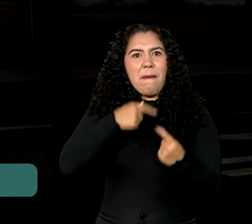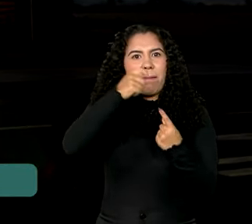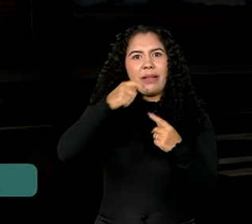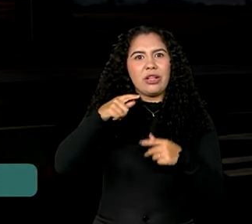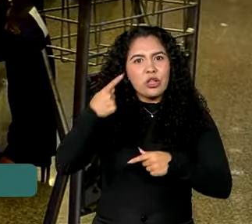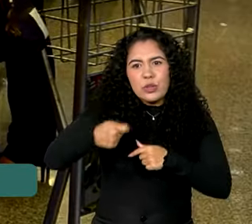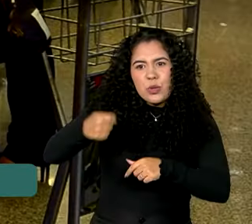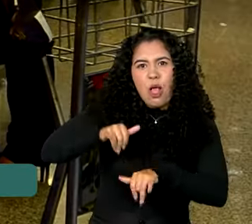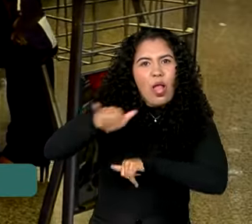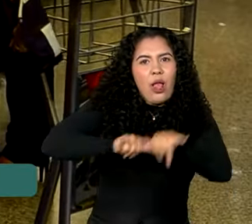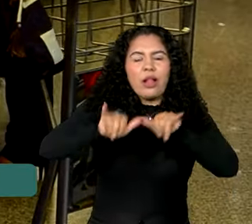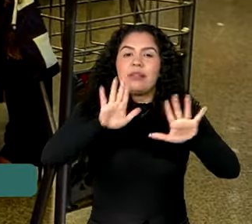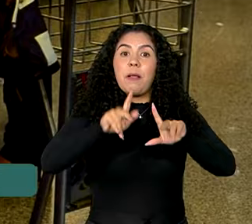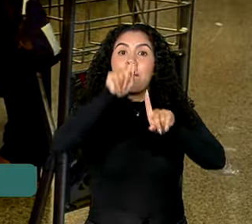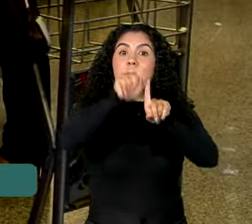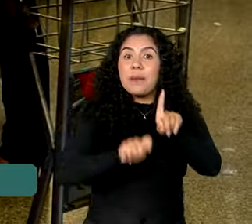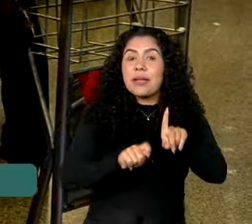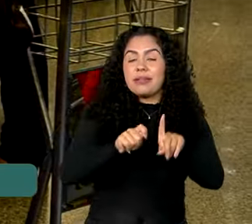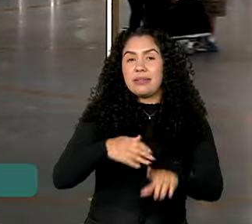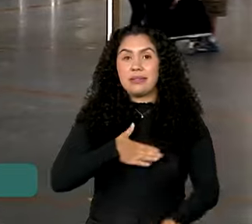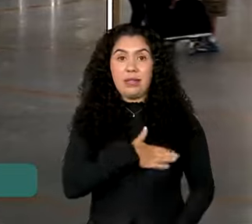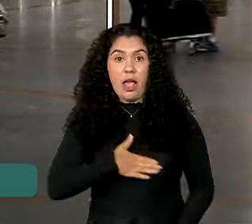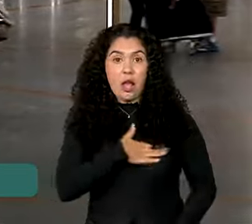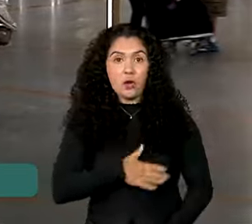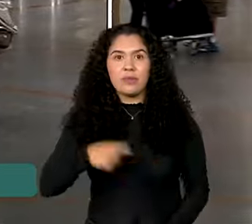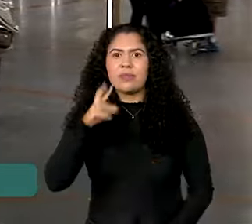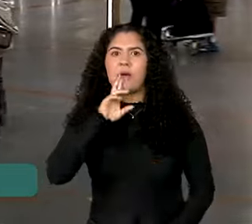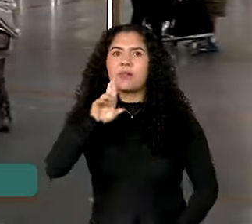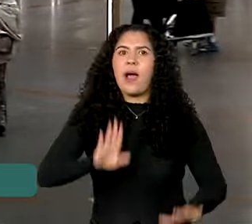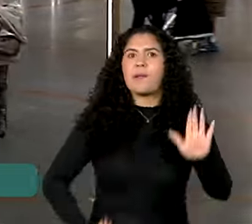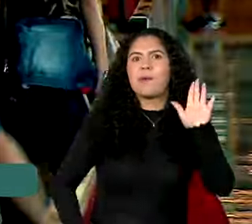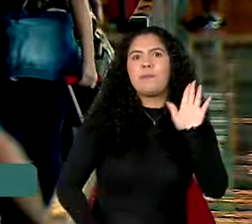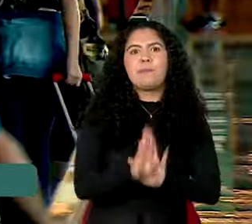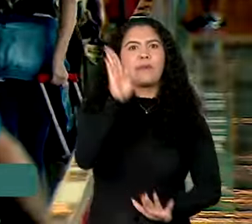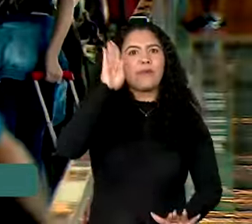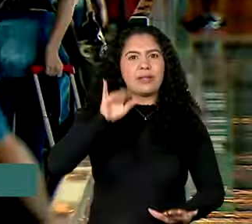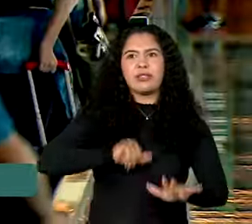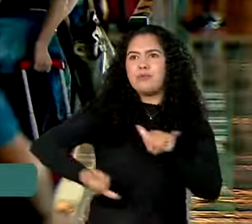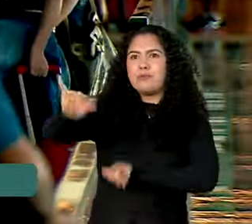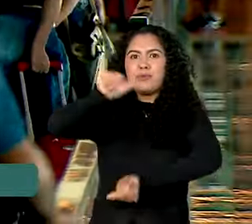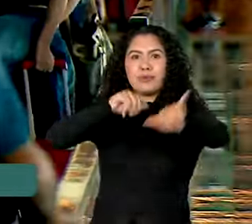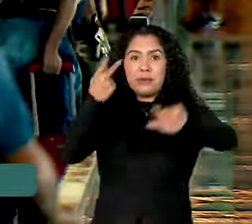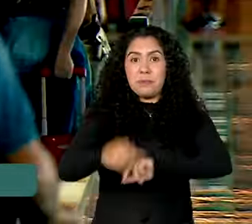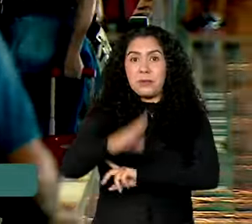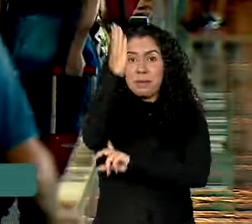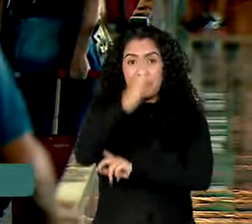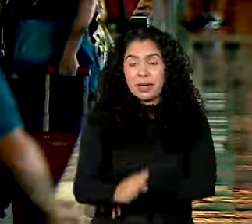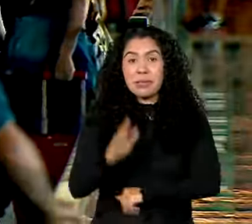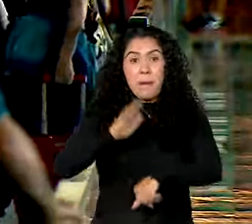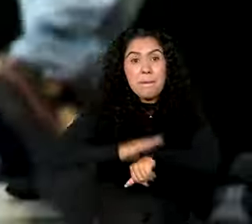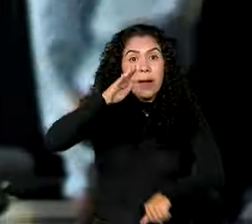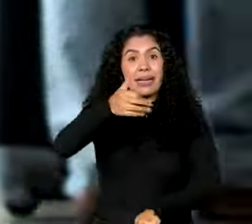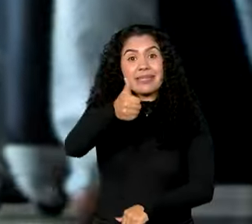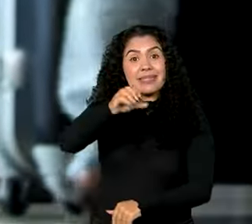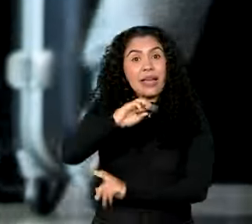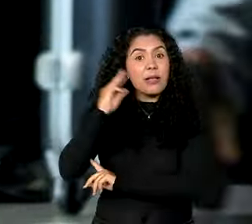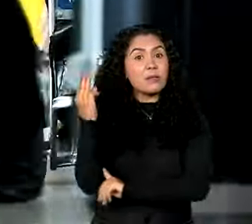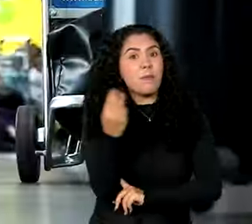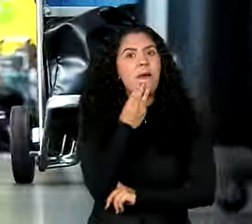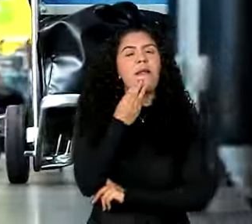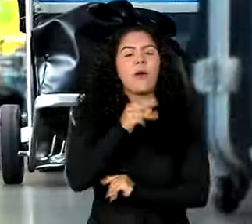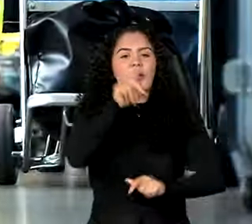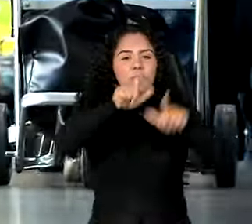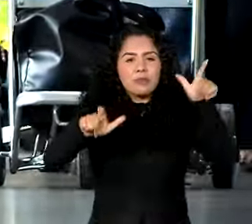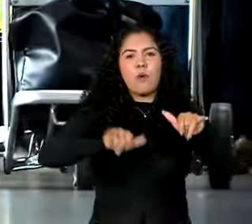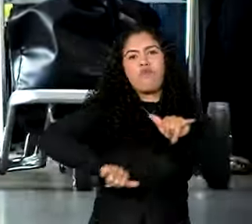2024 foi recorde na aviação civil brasileira. No total, mais de 10 milhões de pessoas passaram